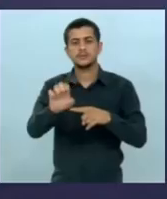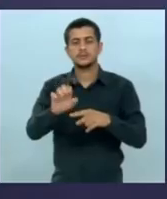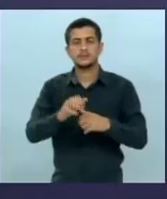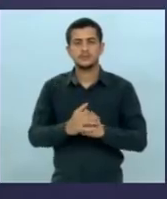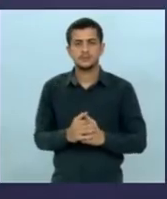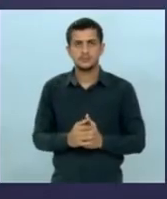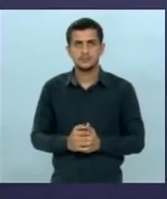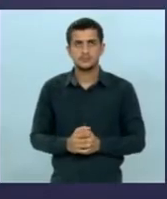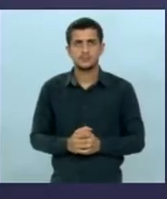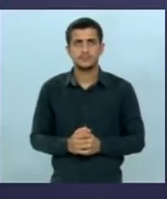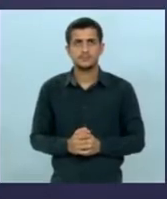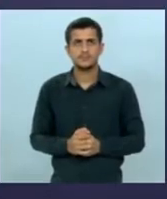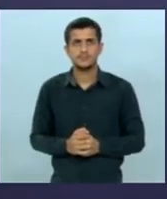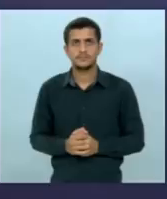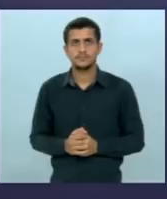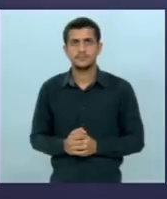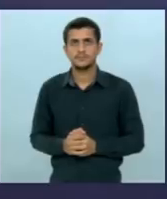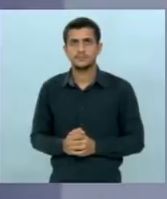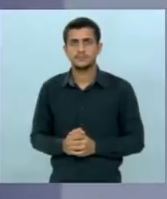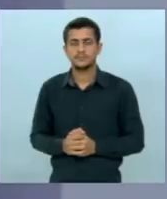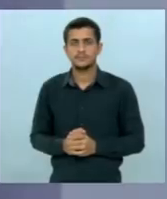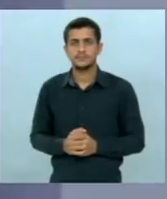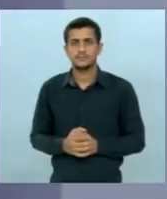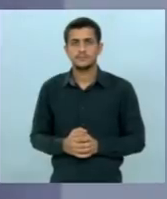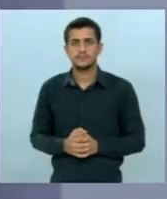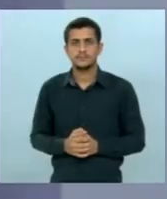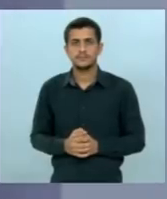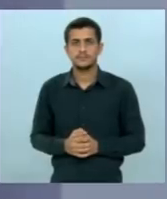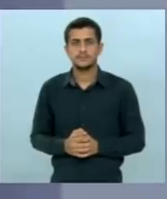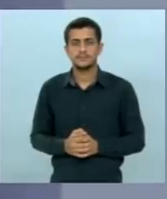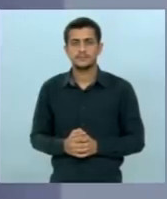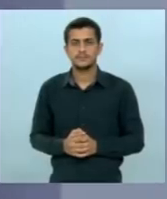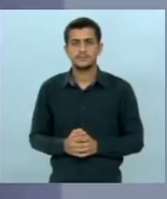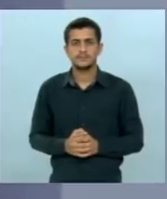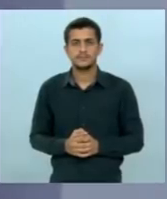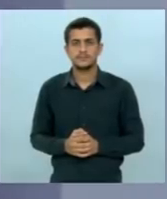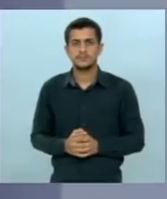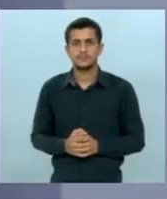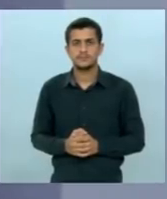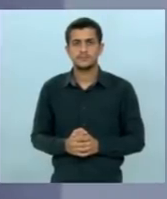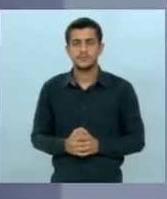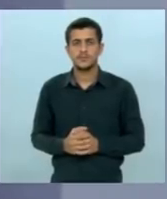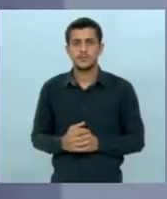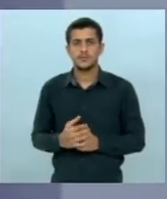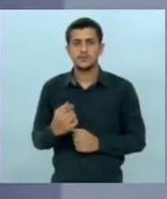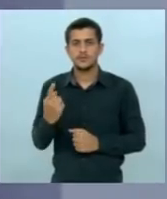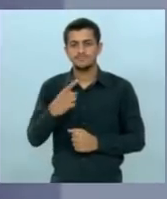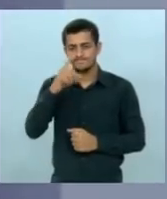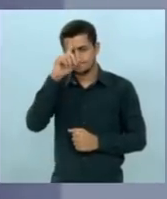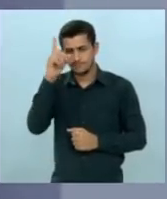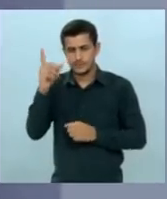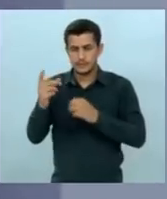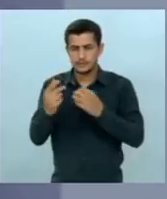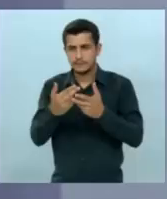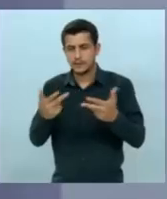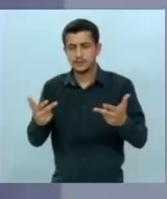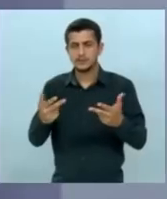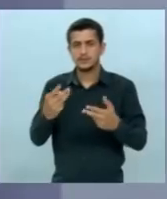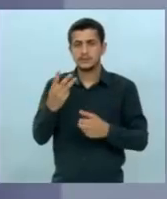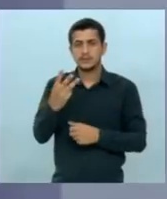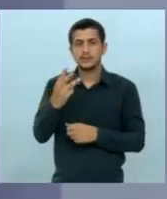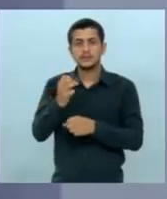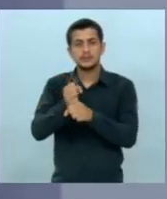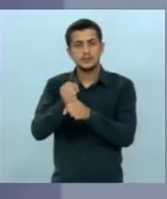O senhor tem um minuto e 30 para a resposta. As providências que nós adotamos nesses três anos e dez meses foi